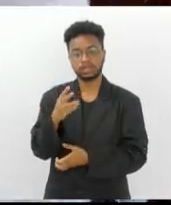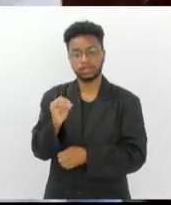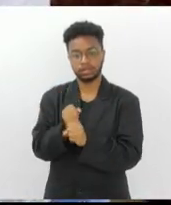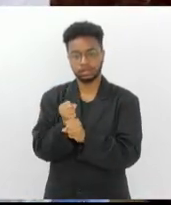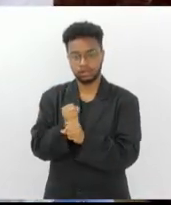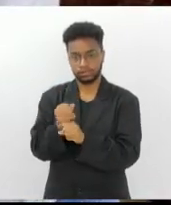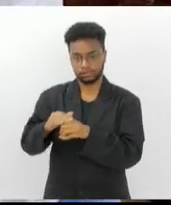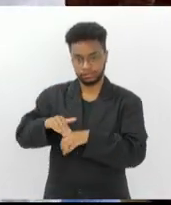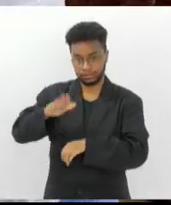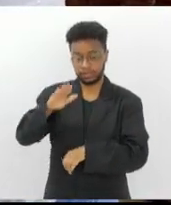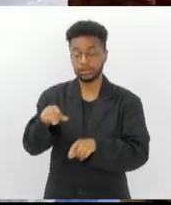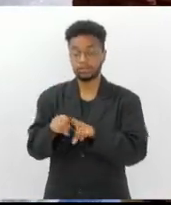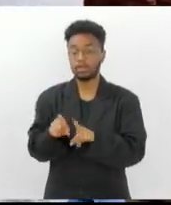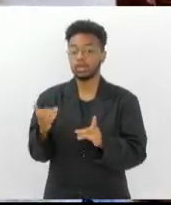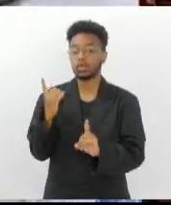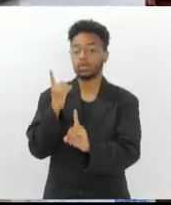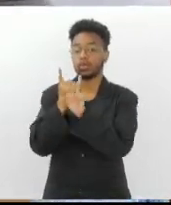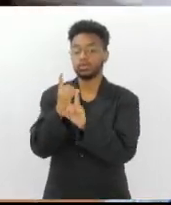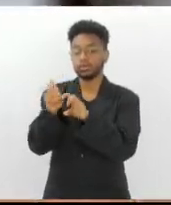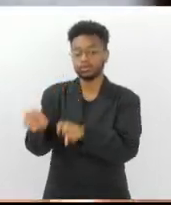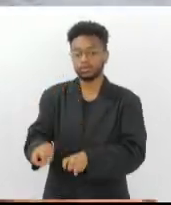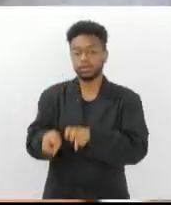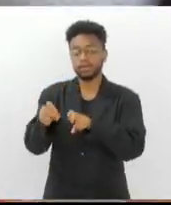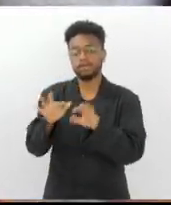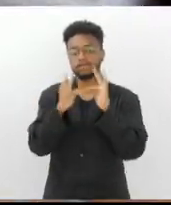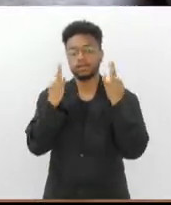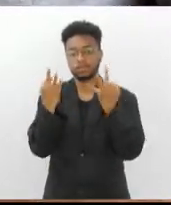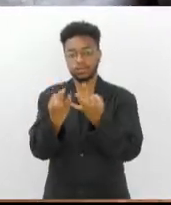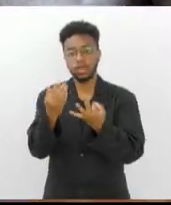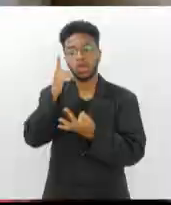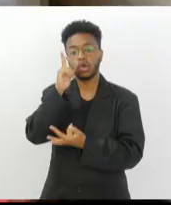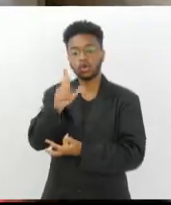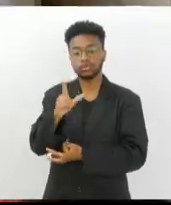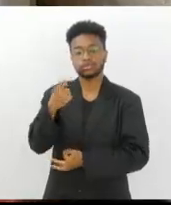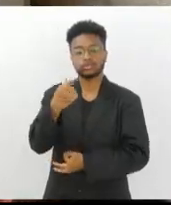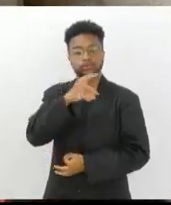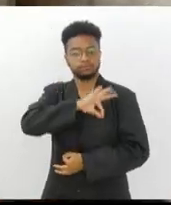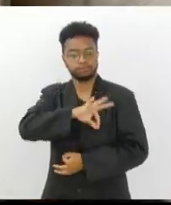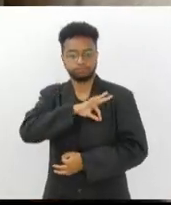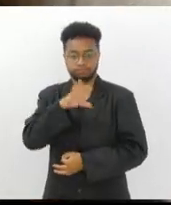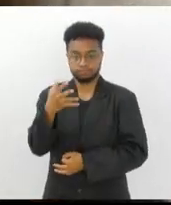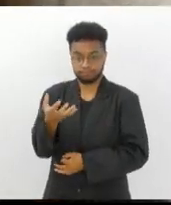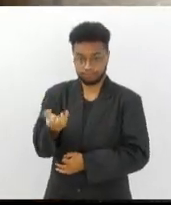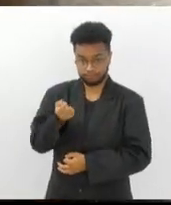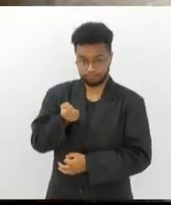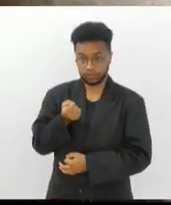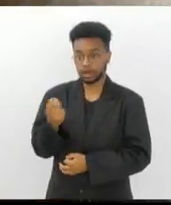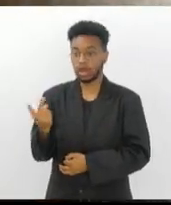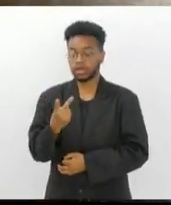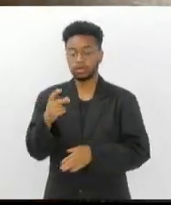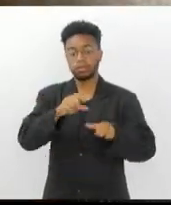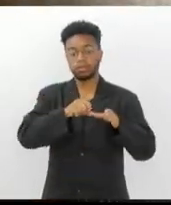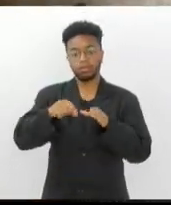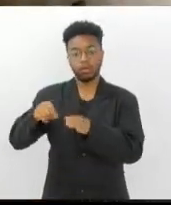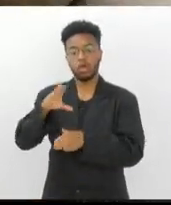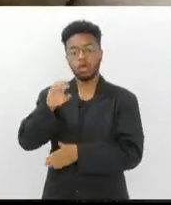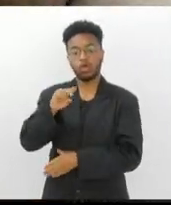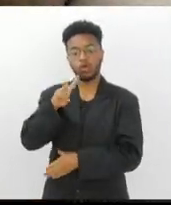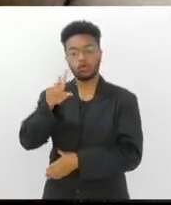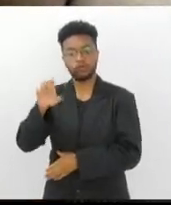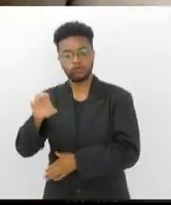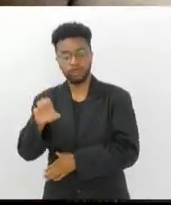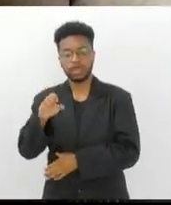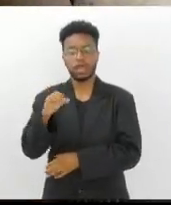e encontraram na agricultura familiar uma forma de gerar renda. Elas produzem couve-flor, brócolis,